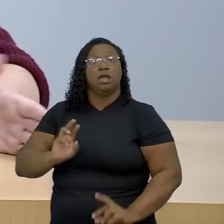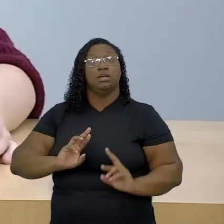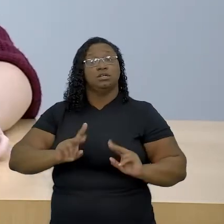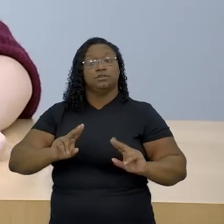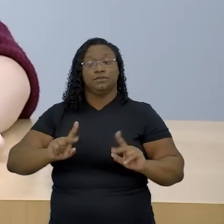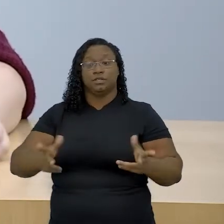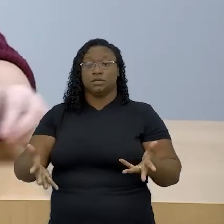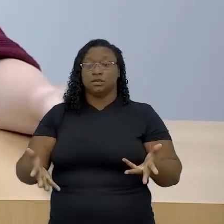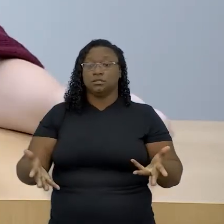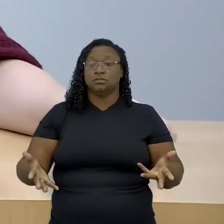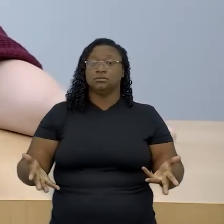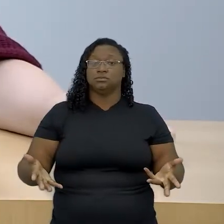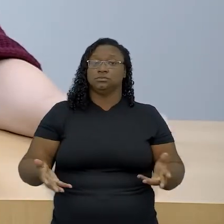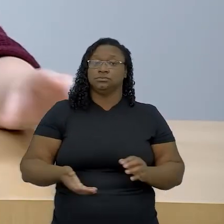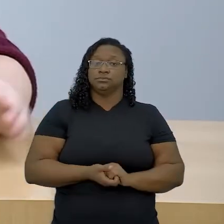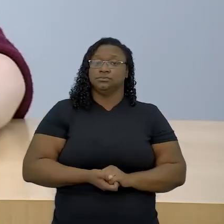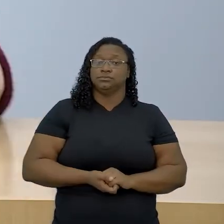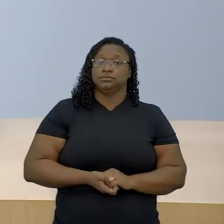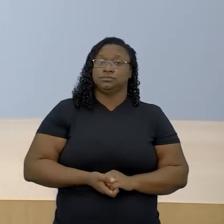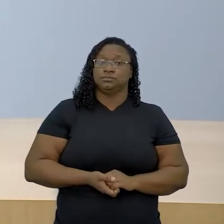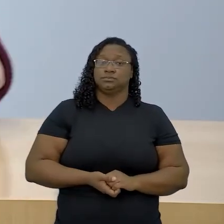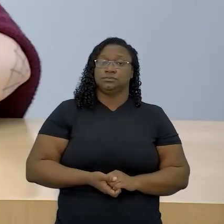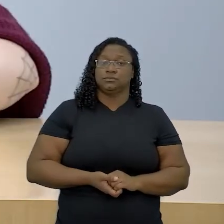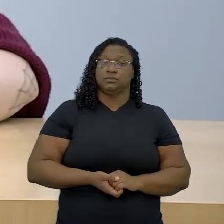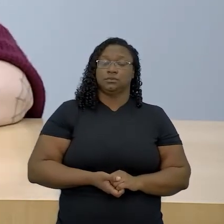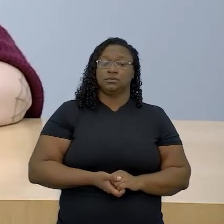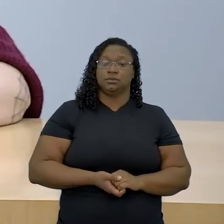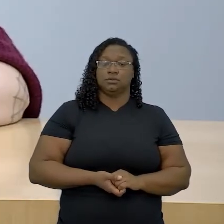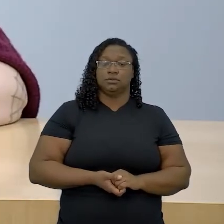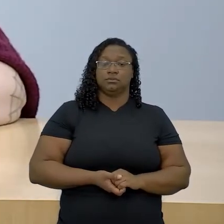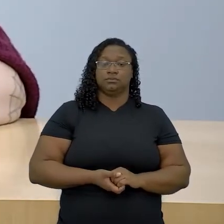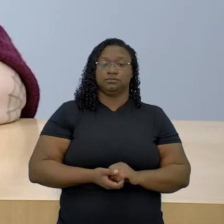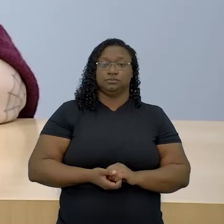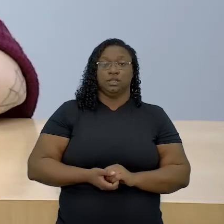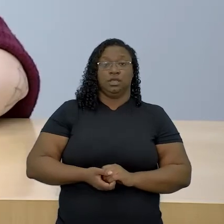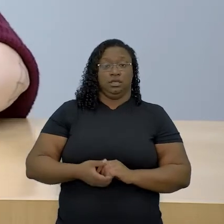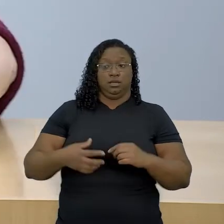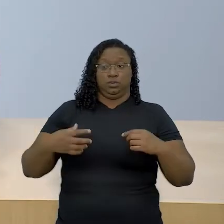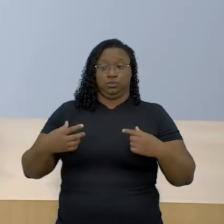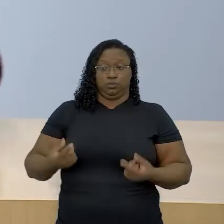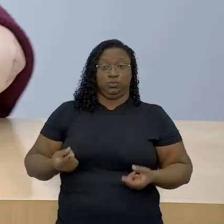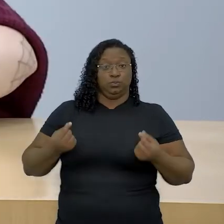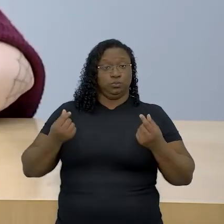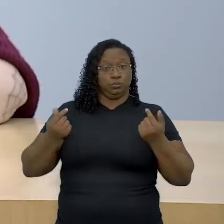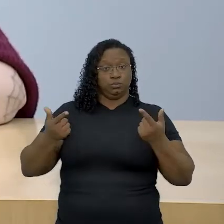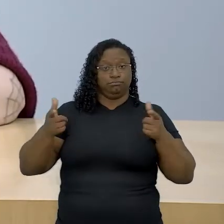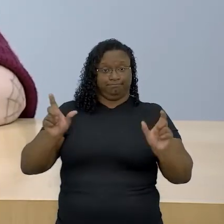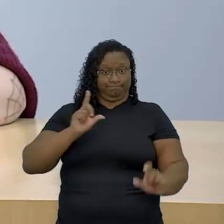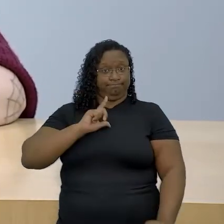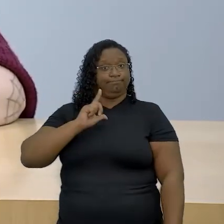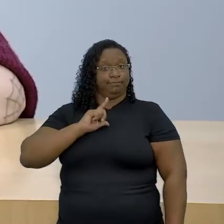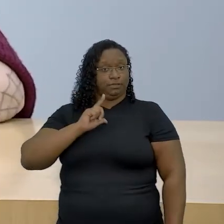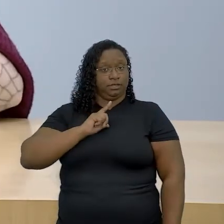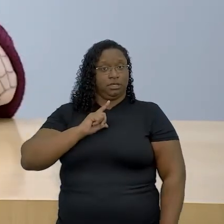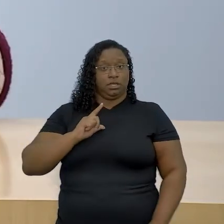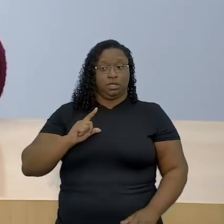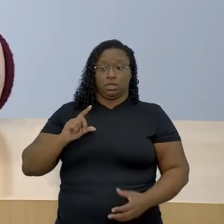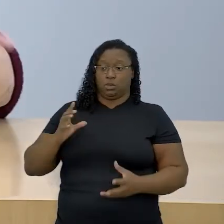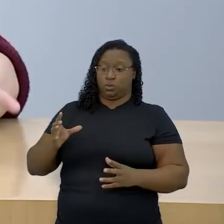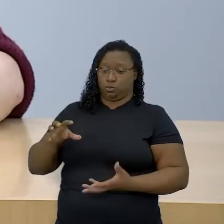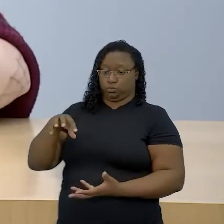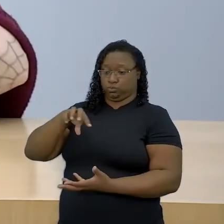de acordo com as classes sociais que elas ocupam, ou com o lugar do globo em que elas nasceram,